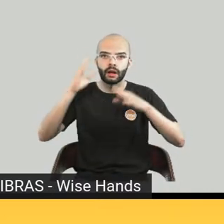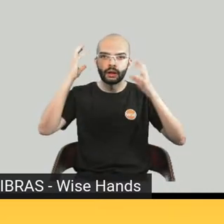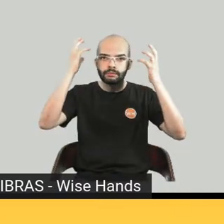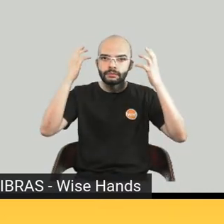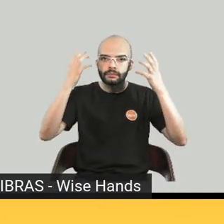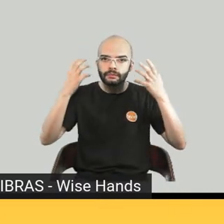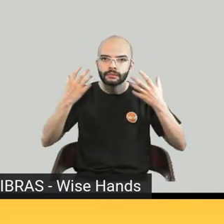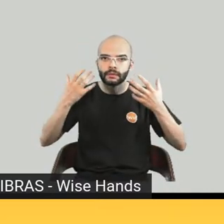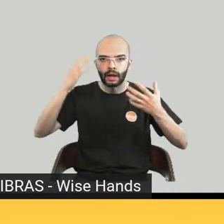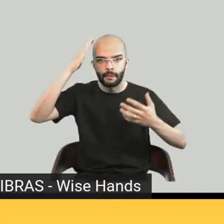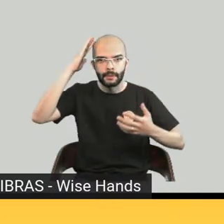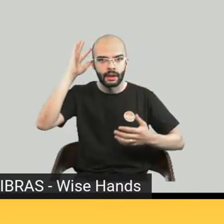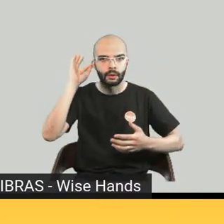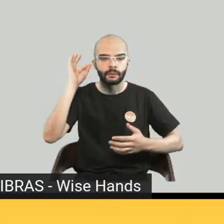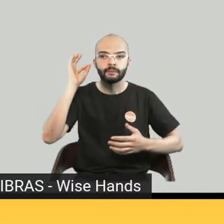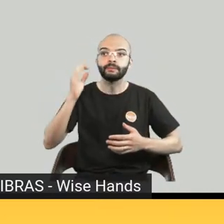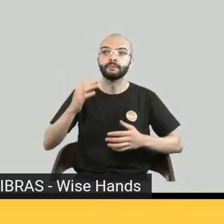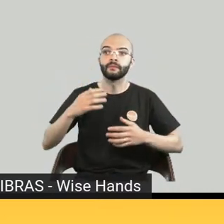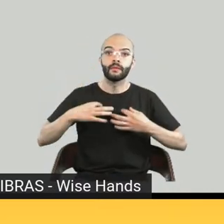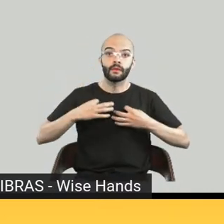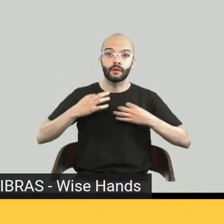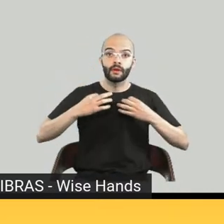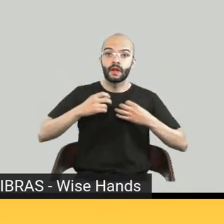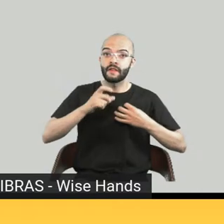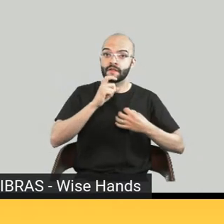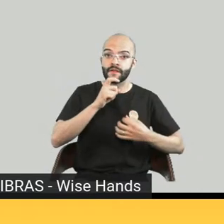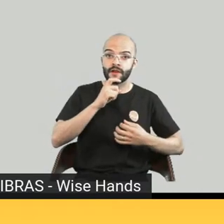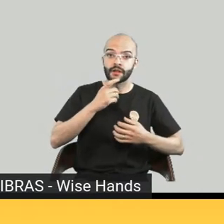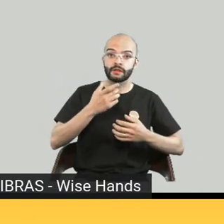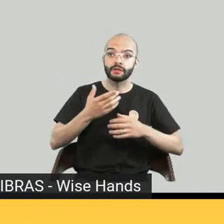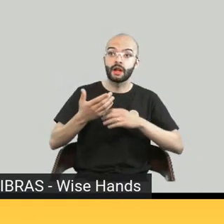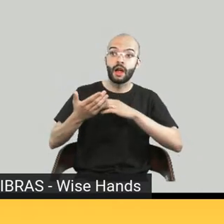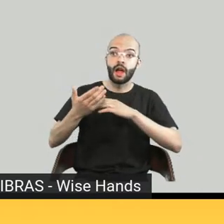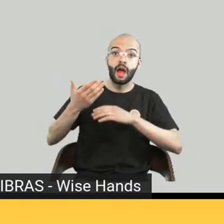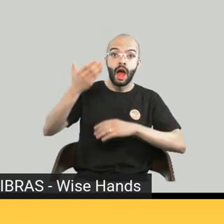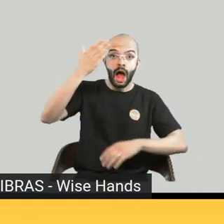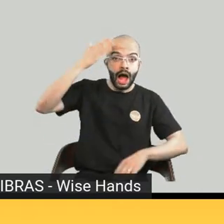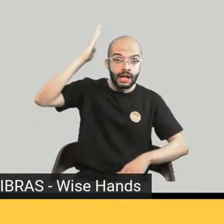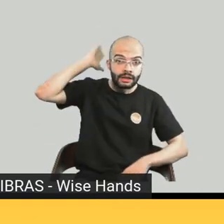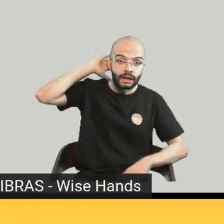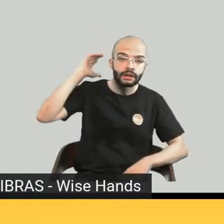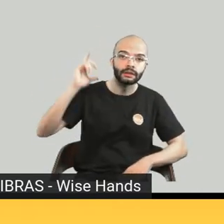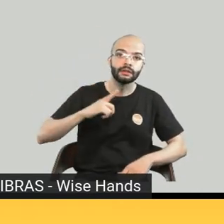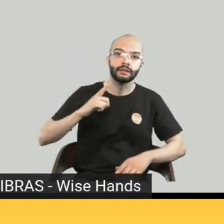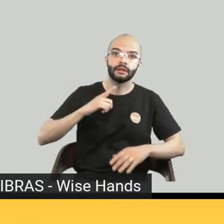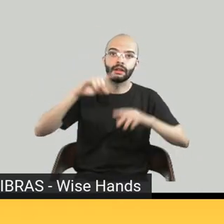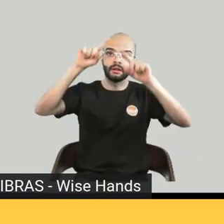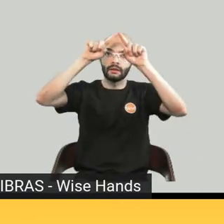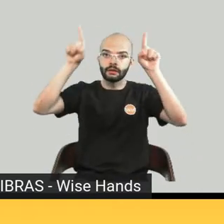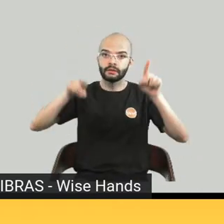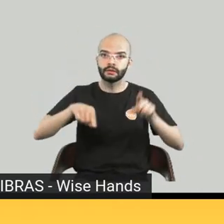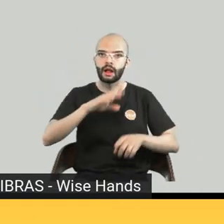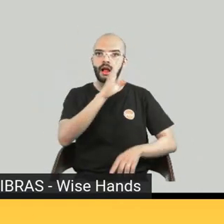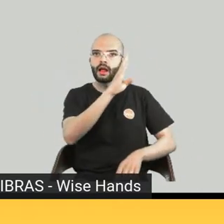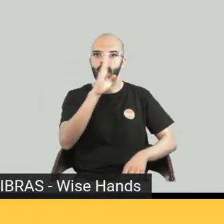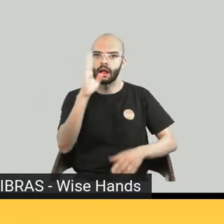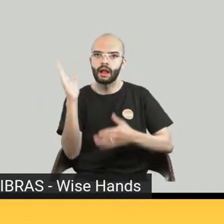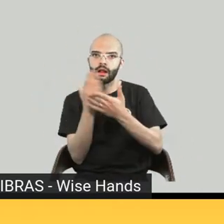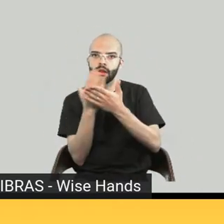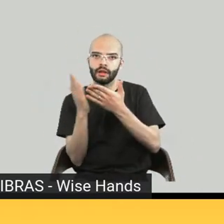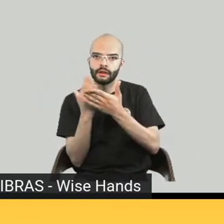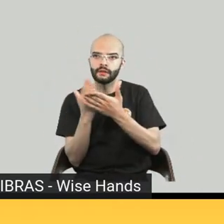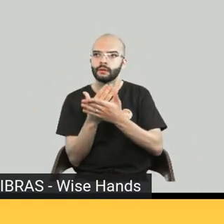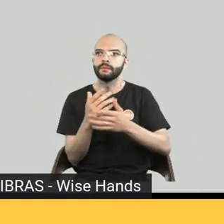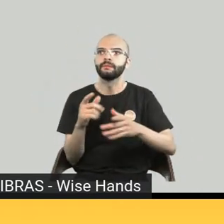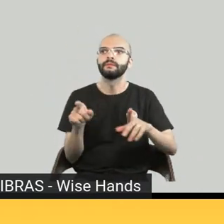verde e estou aqui na sala da minha casa com uma estante de livros e uma planta atrás de mim. Como o Aner já comentou, eu